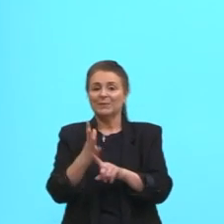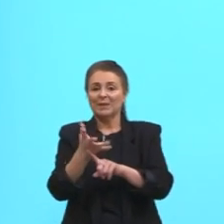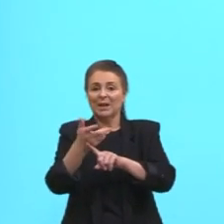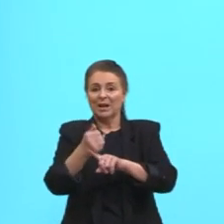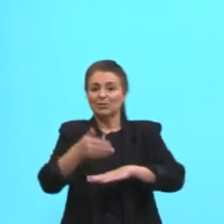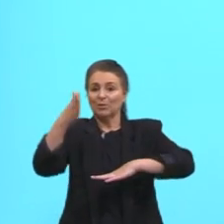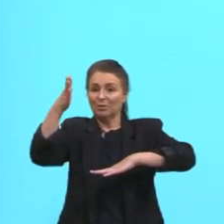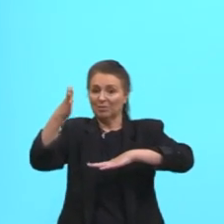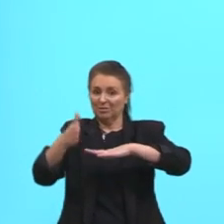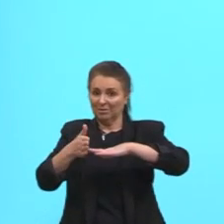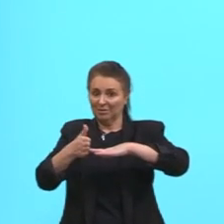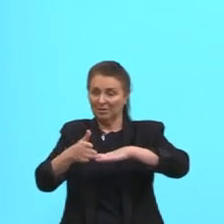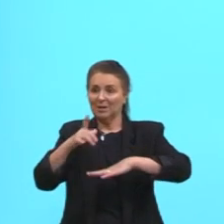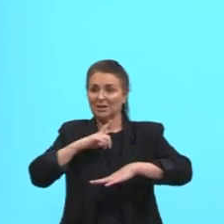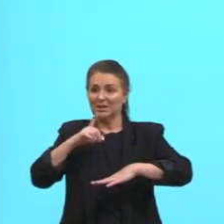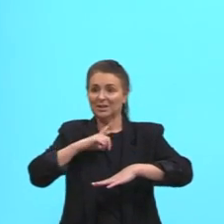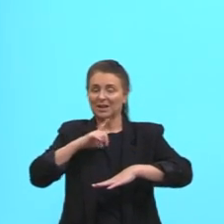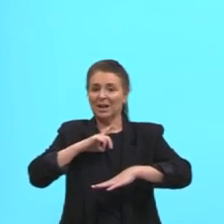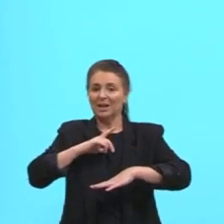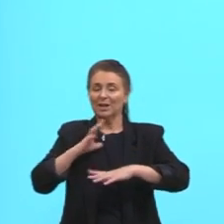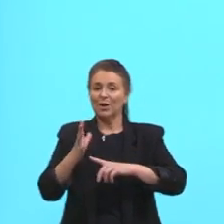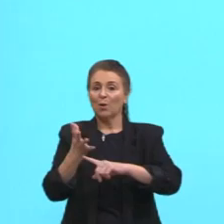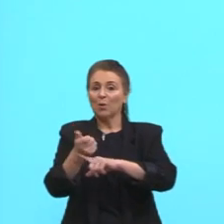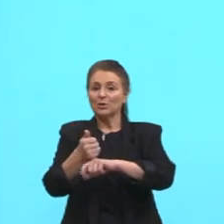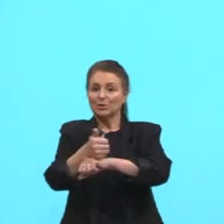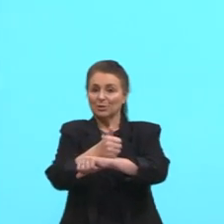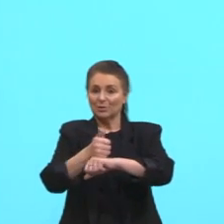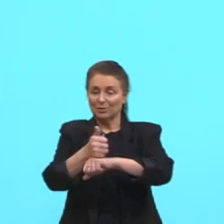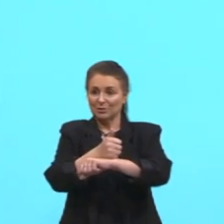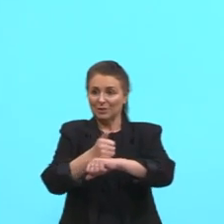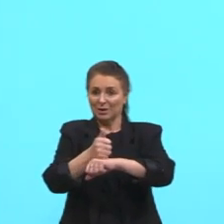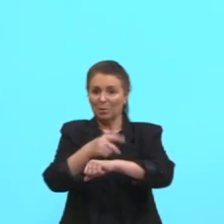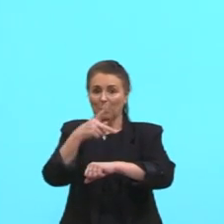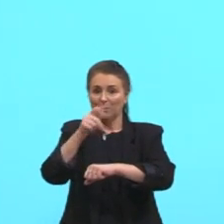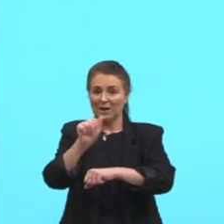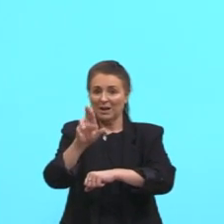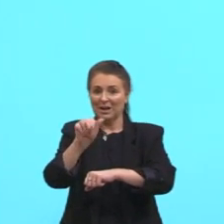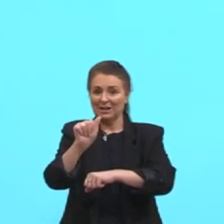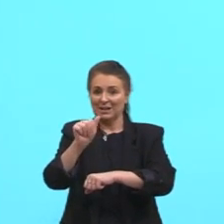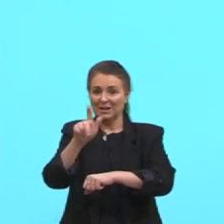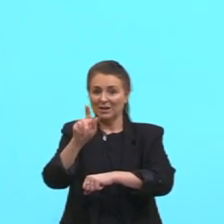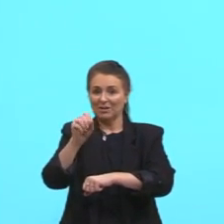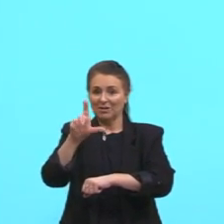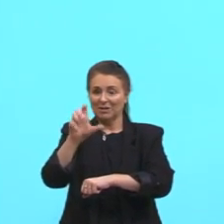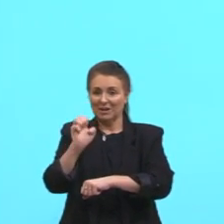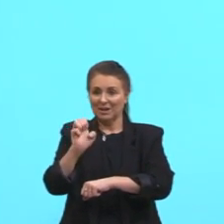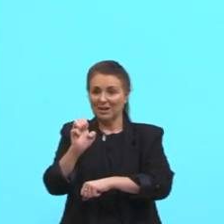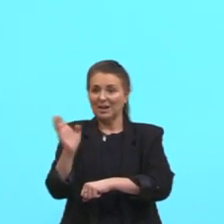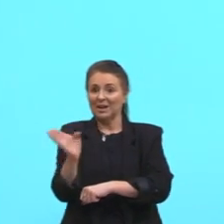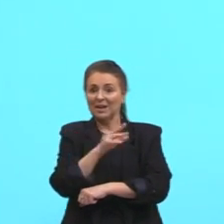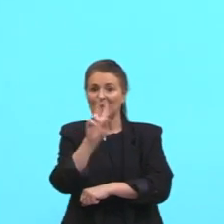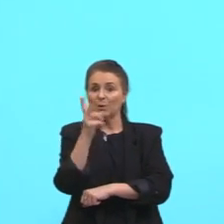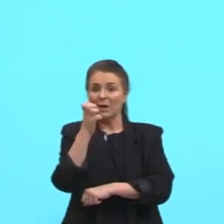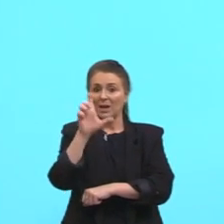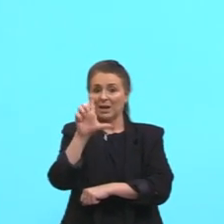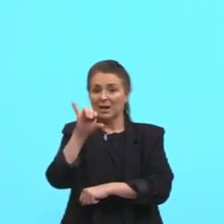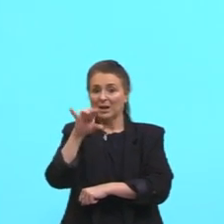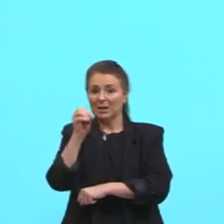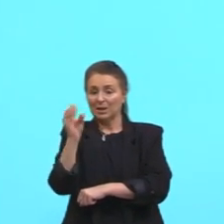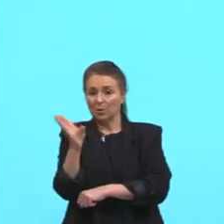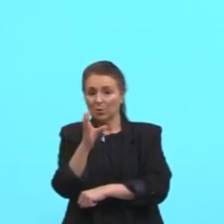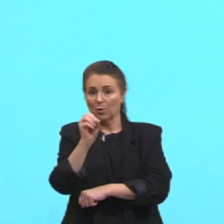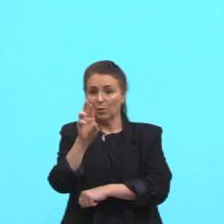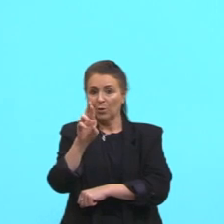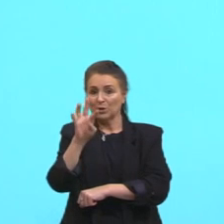falamos sobre esse artista que eu gosto muito com a sua obra, o Parangolé. ele é o Hélio Oiticica, que vem